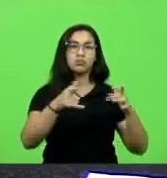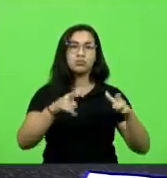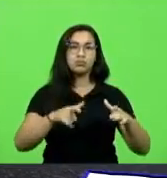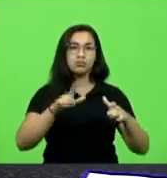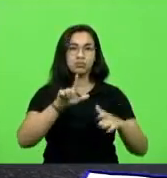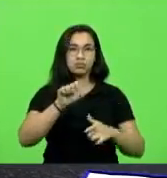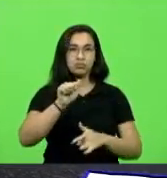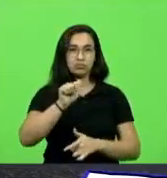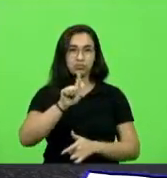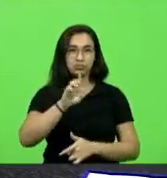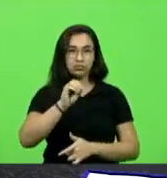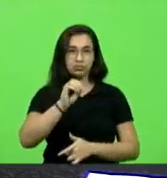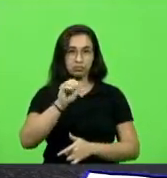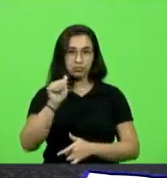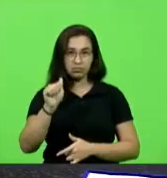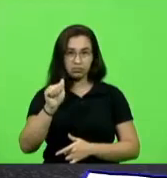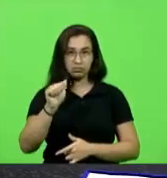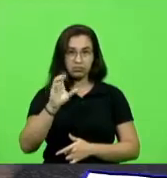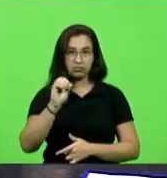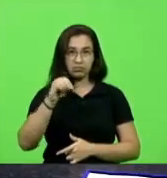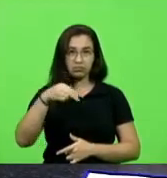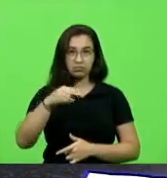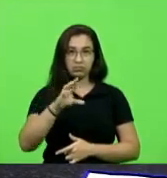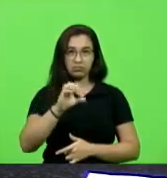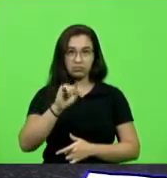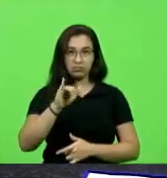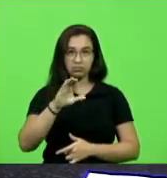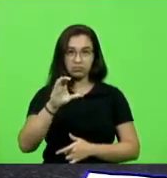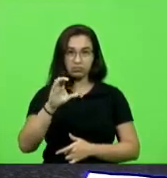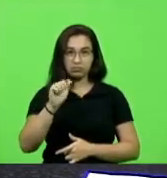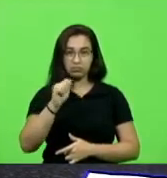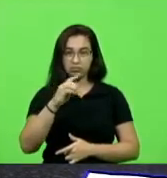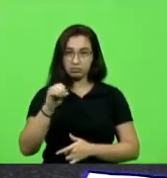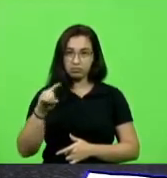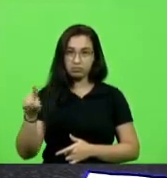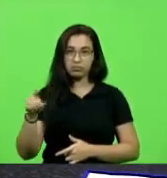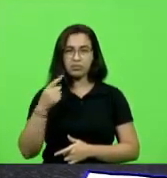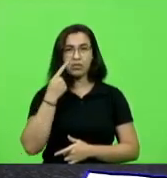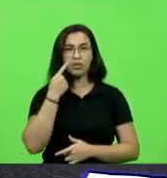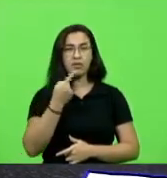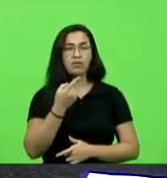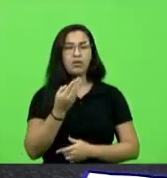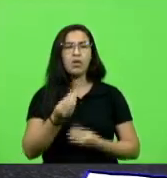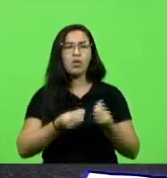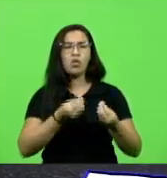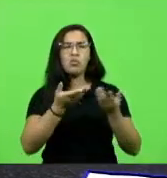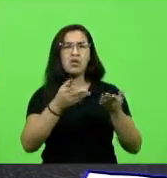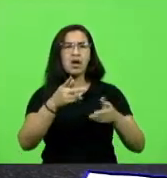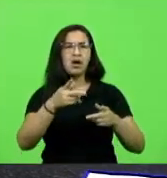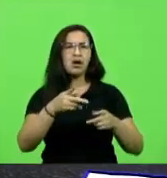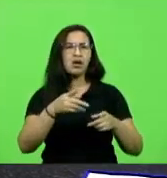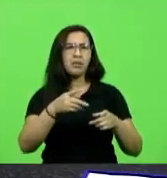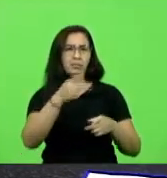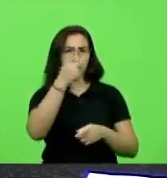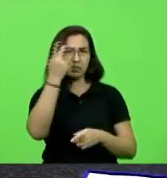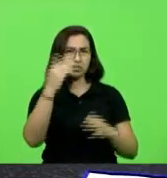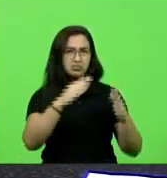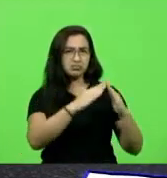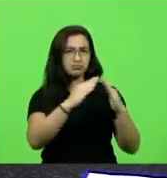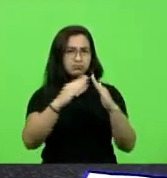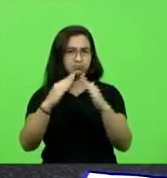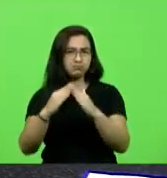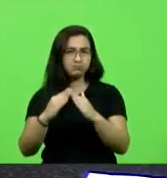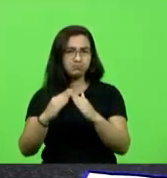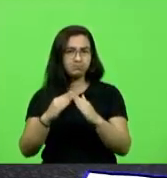convite de alguns moradores para verificar a situação porque nós estamos falando aqui do